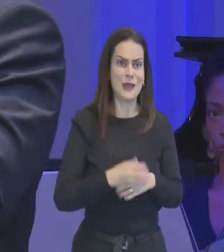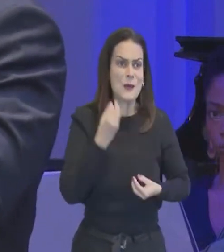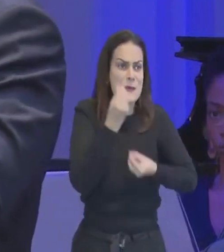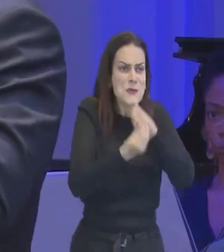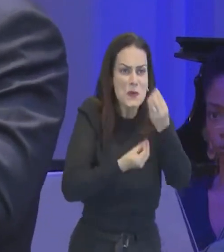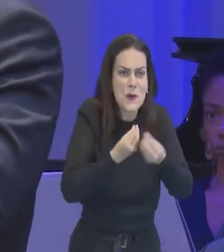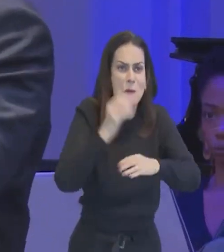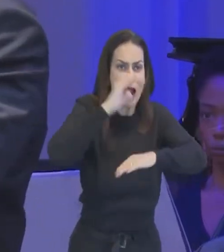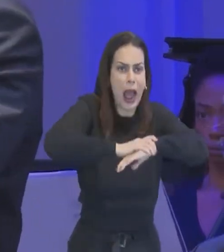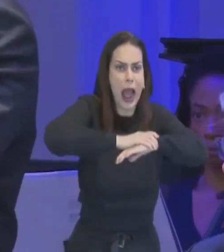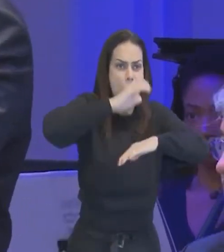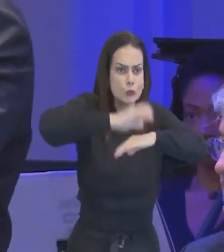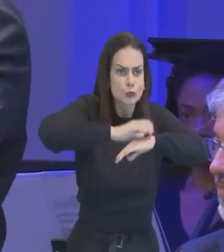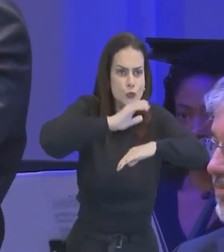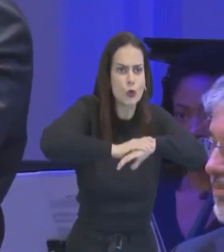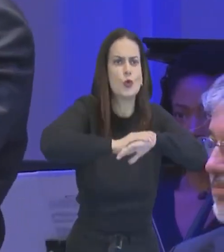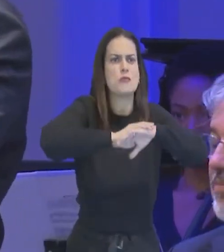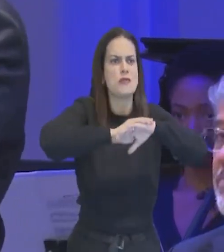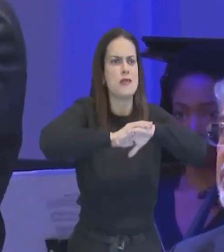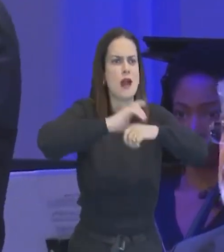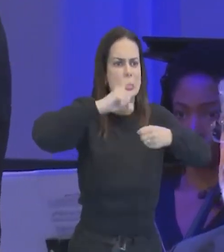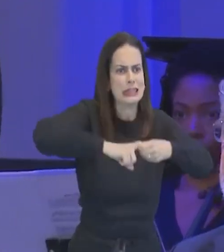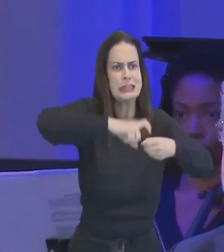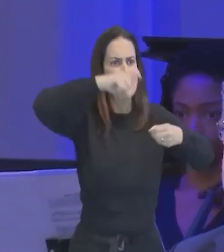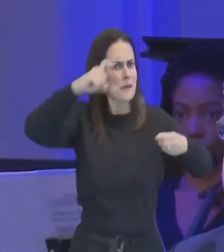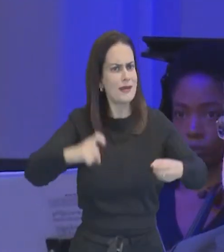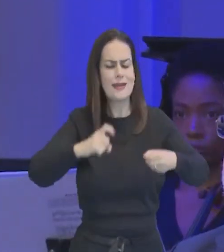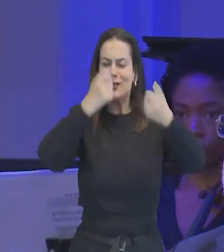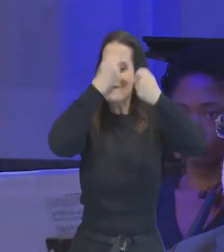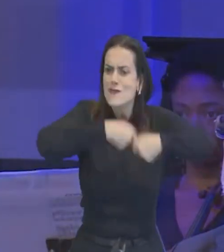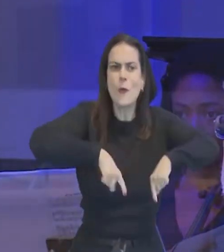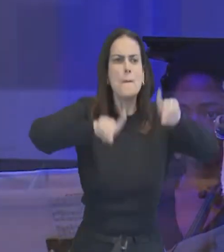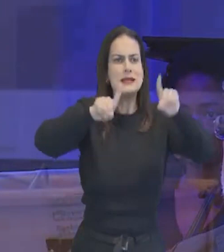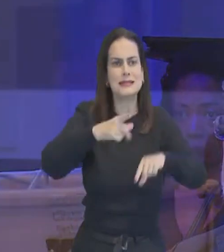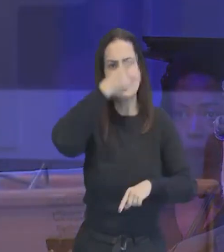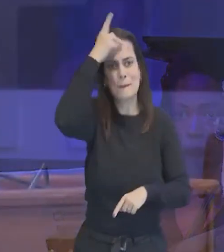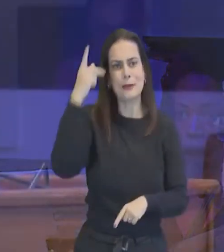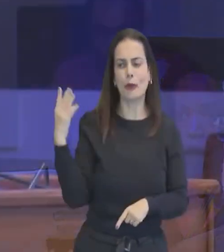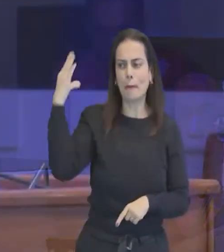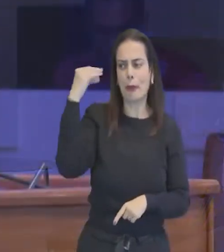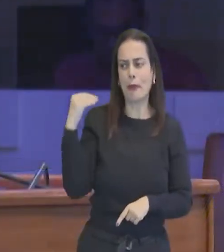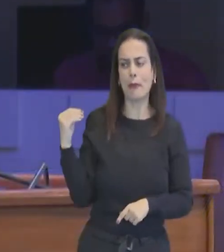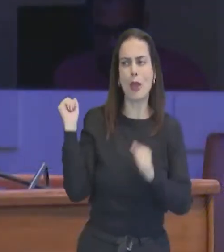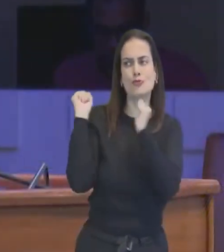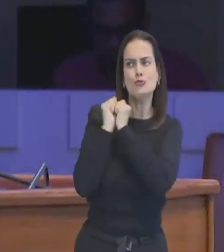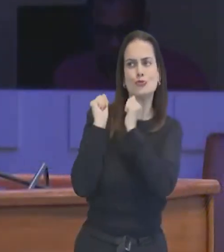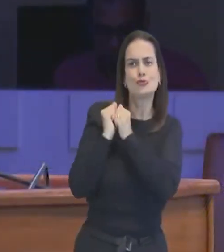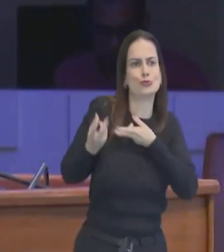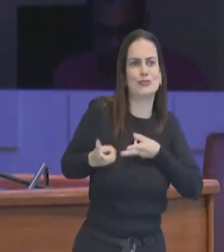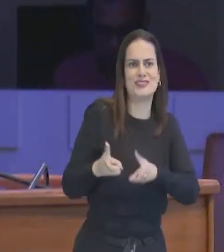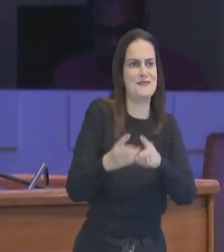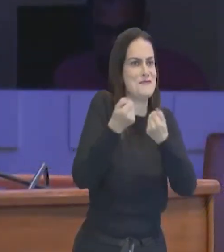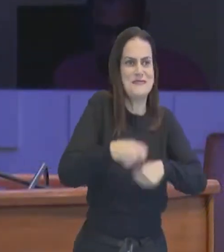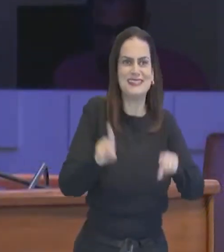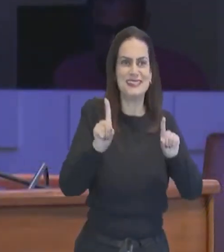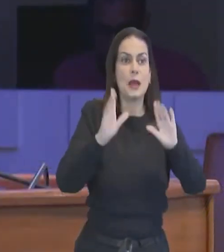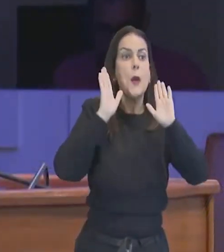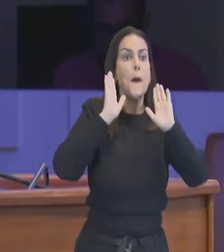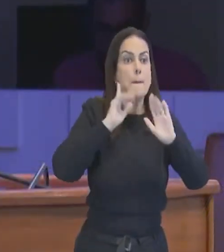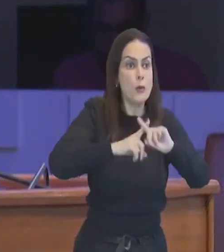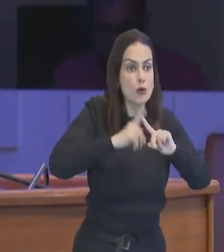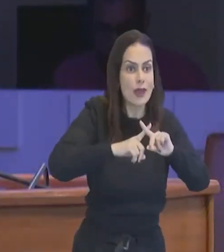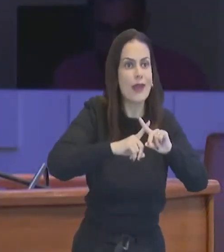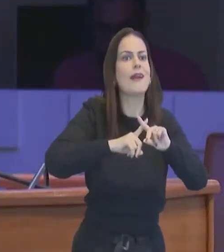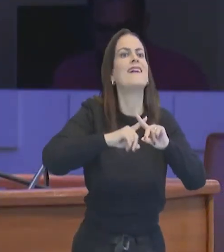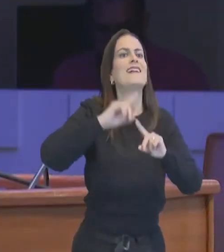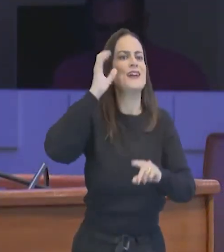autonomia e dependência, não precisamos mais do instrutor sempre conosco, porque nós passamos a